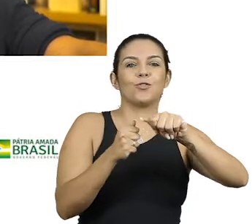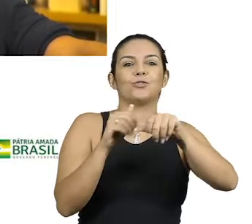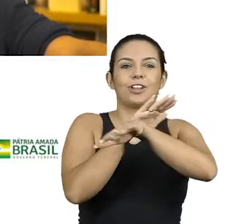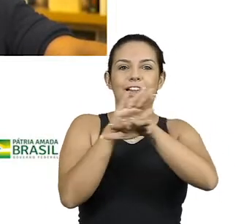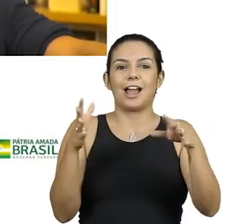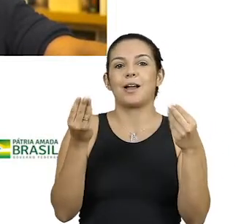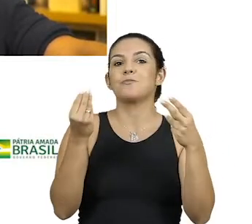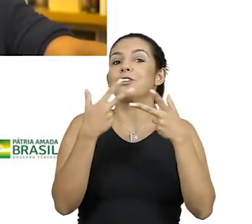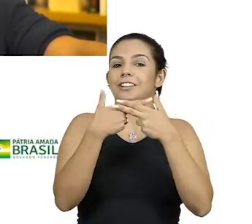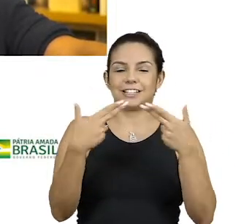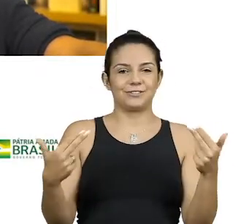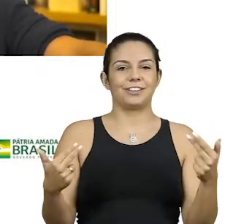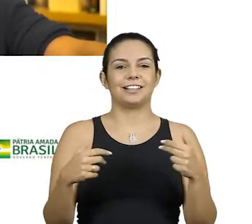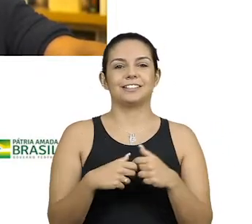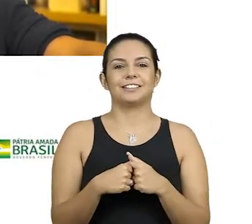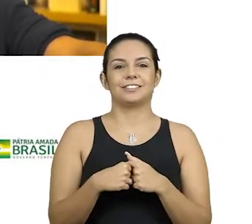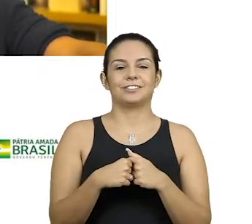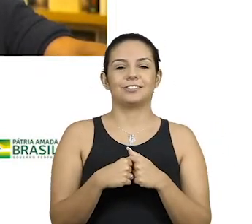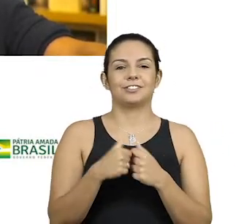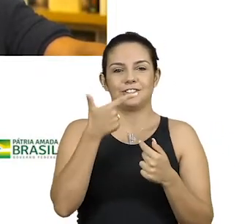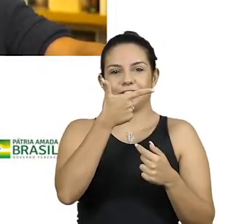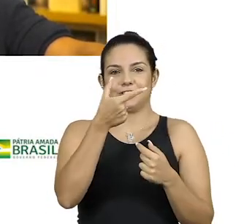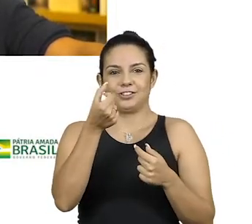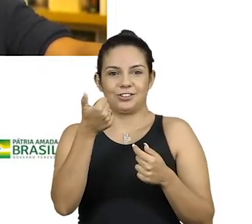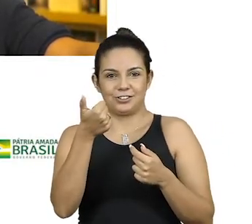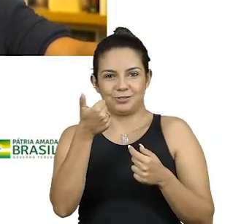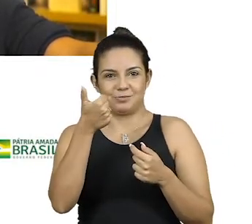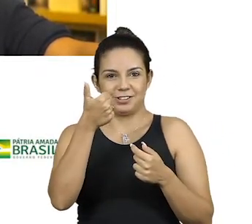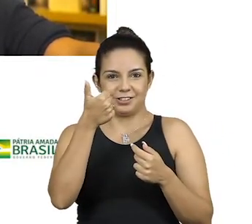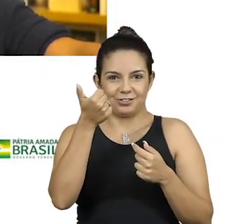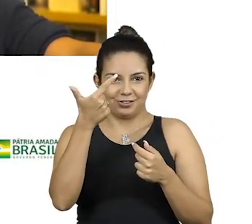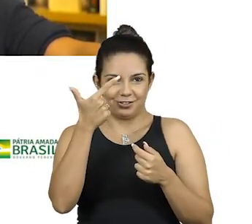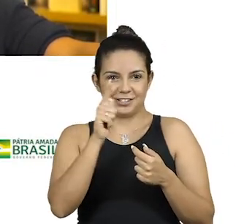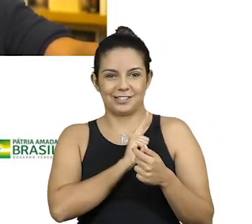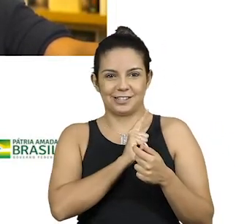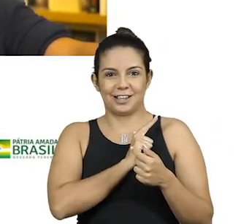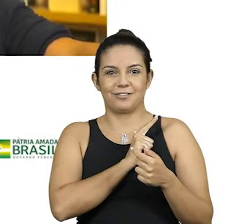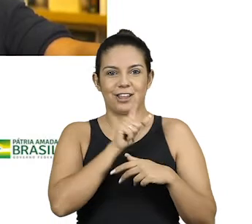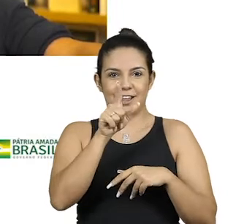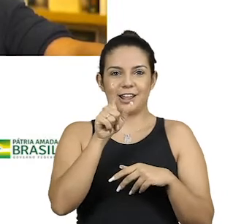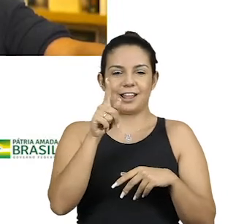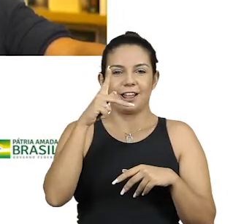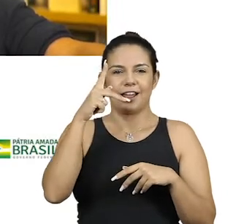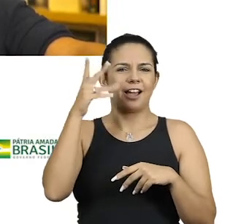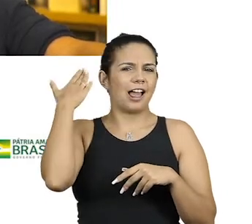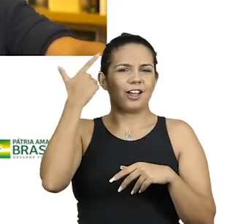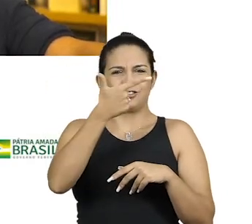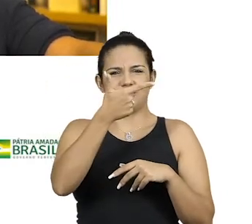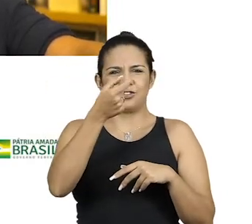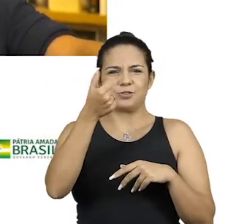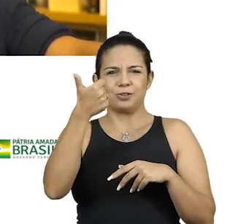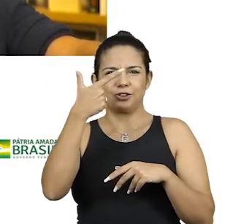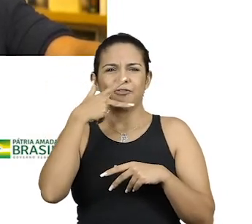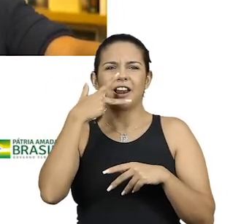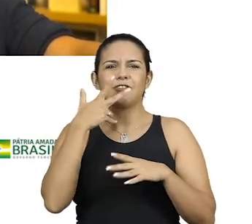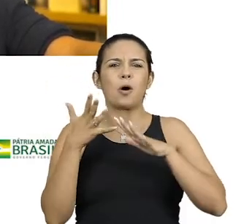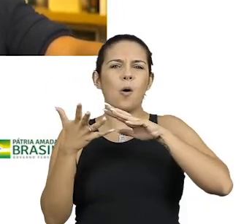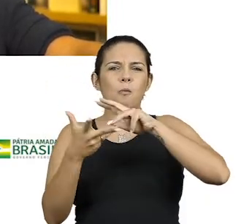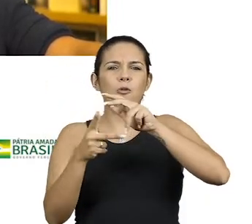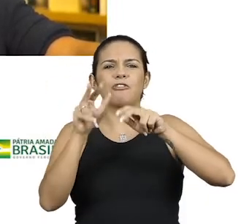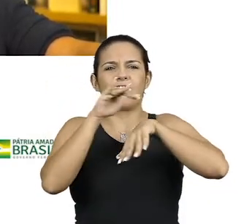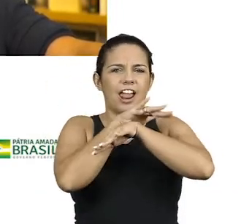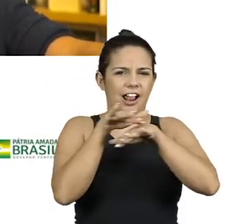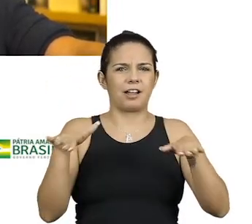Foi em 2012 que teve aquela profecia maia que o mundo ia acabar segundo o calendário maia. Pois é. Aí eu